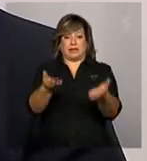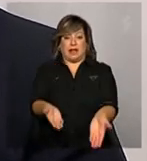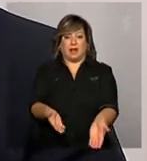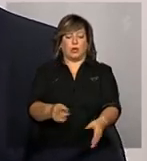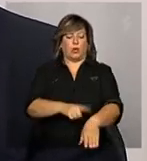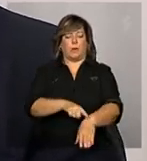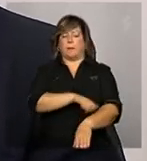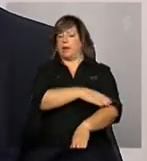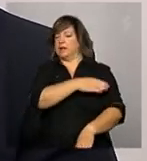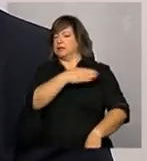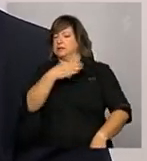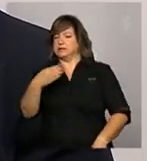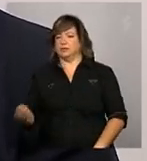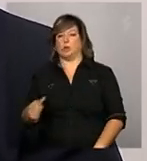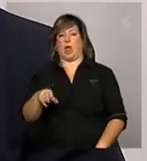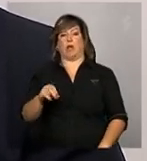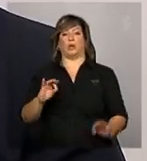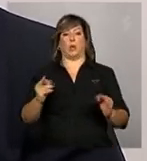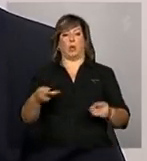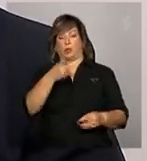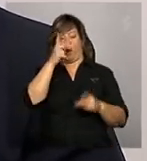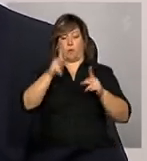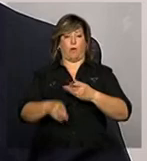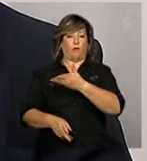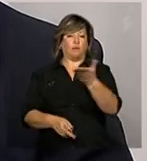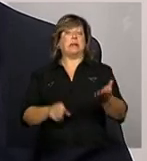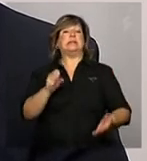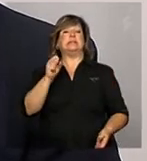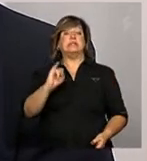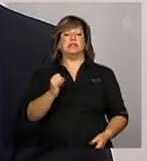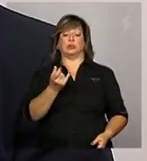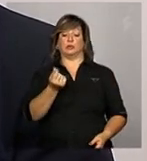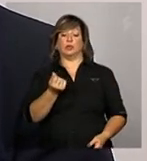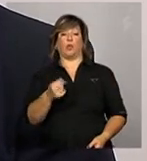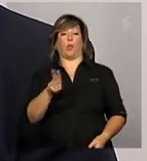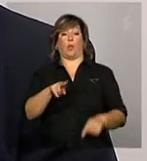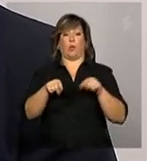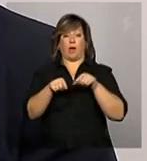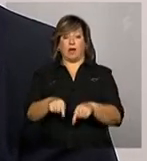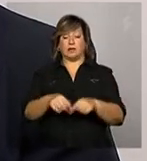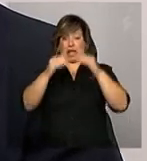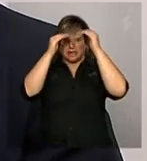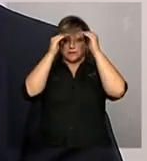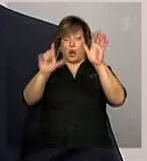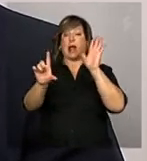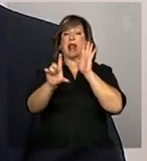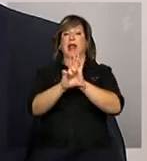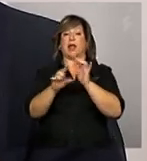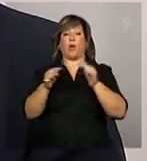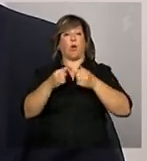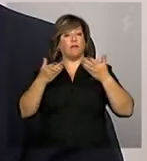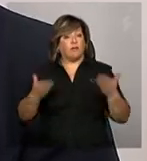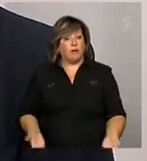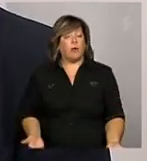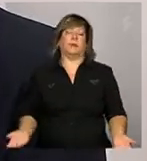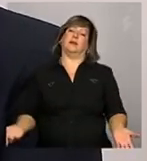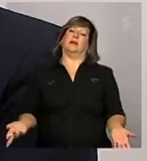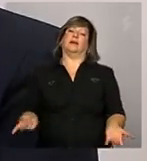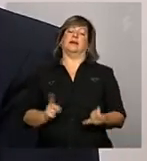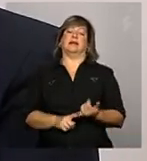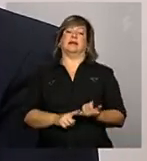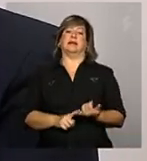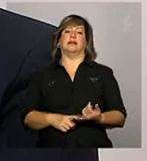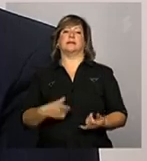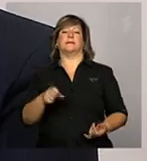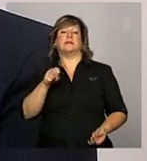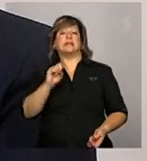população, se os recursos utilizados respeitaram as legislações pertinentes, se o